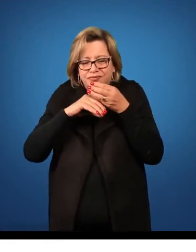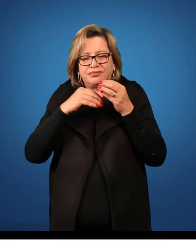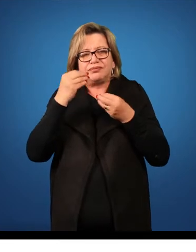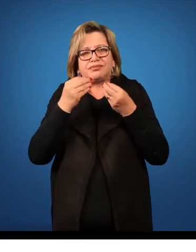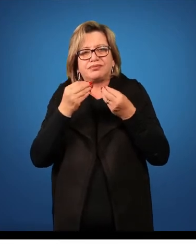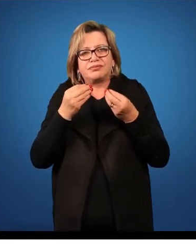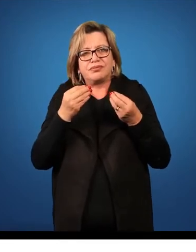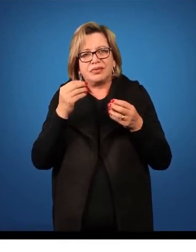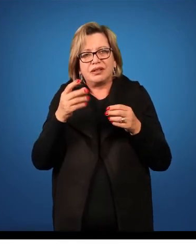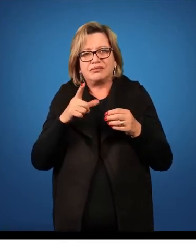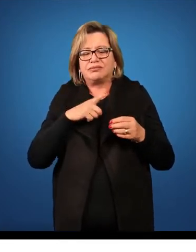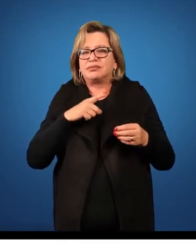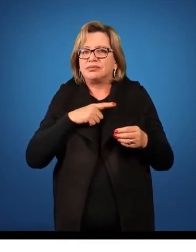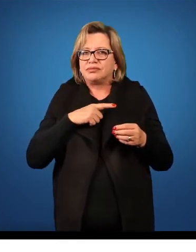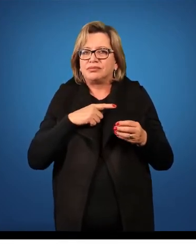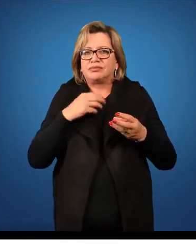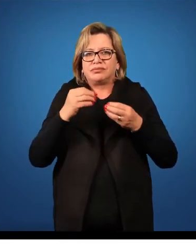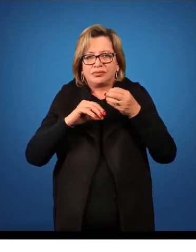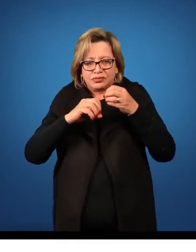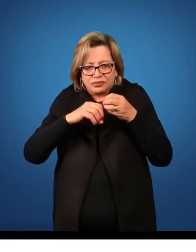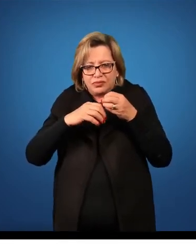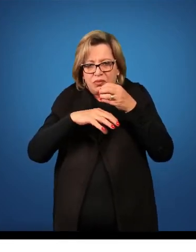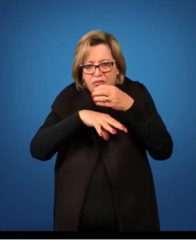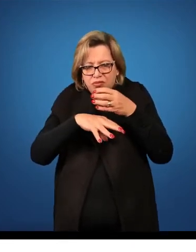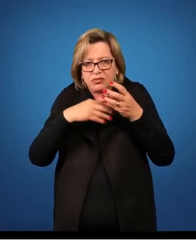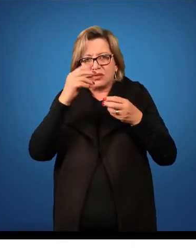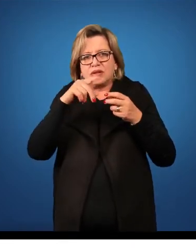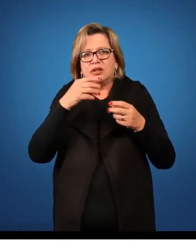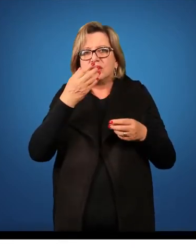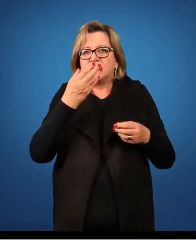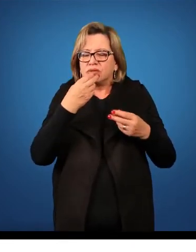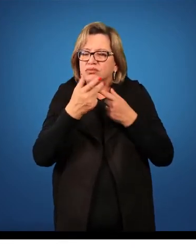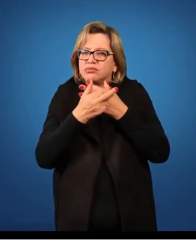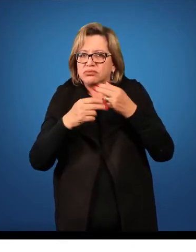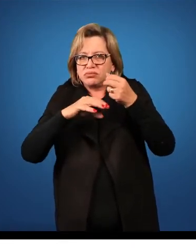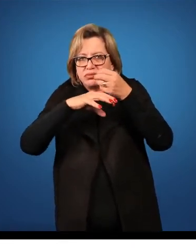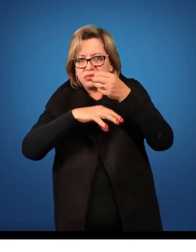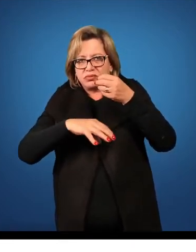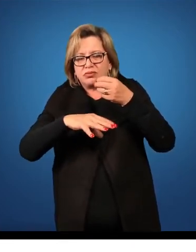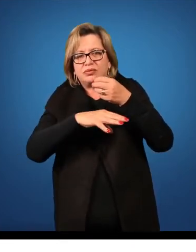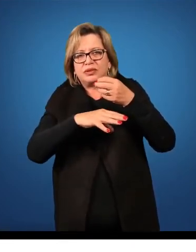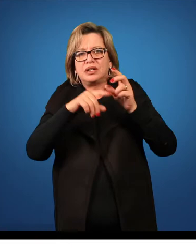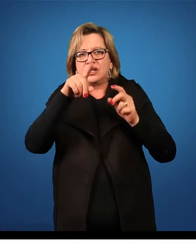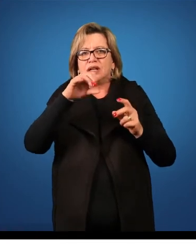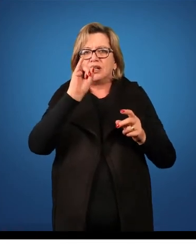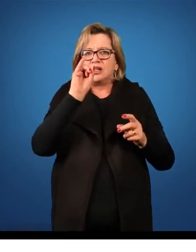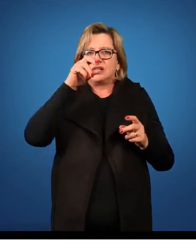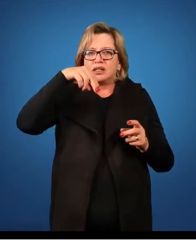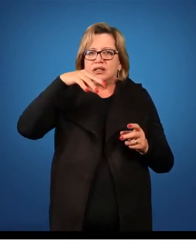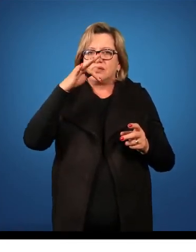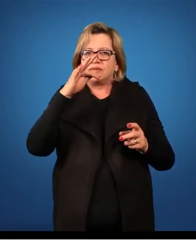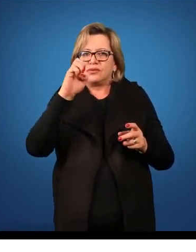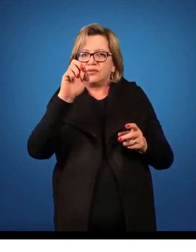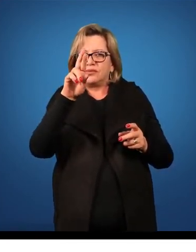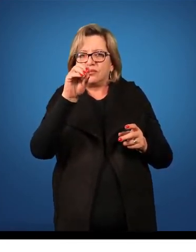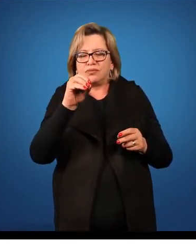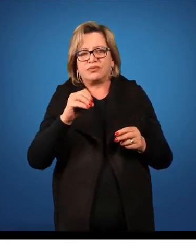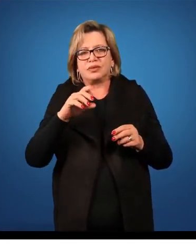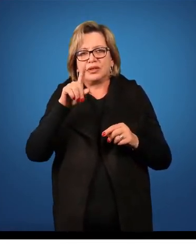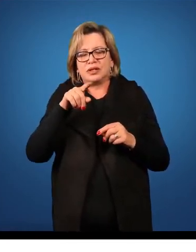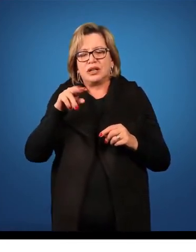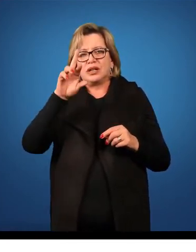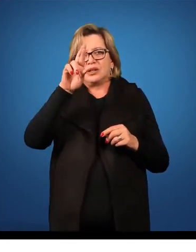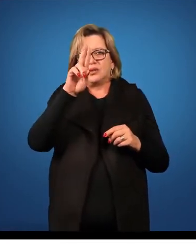cima, então o fruto desenvolveu aqui embaixo, é uma planta do ovário ínfero. Então, está aqui o nosso primeiro exemplo, que é uma